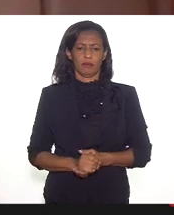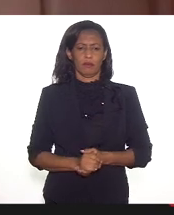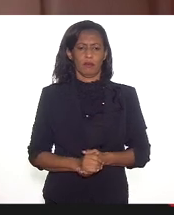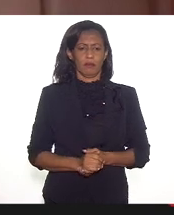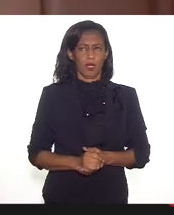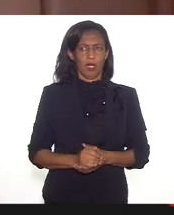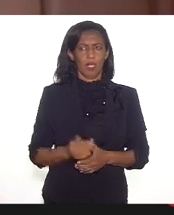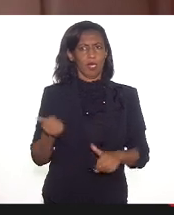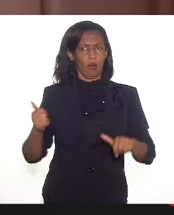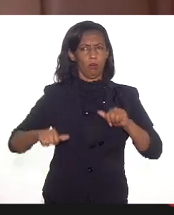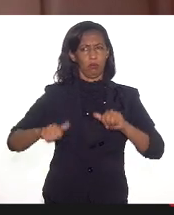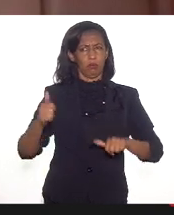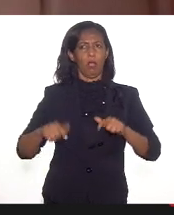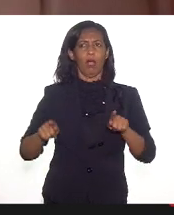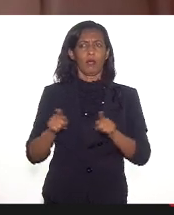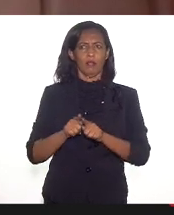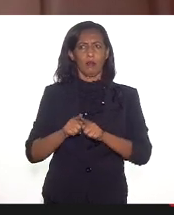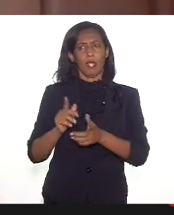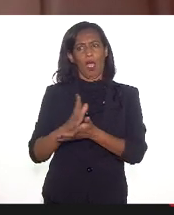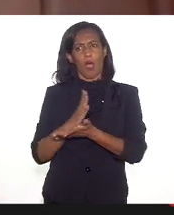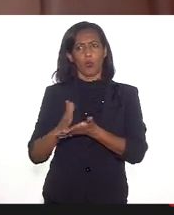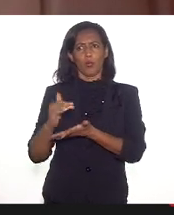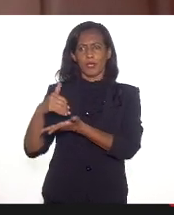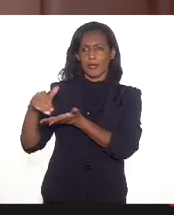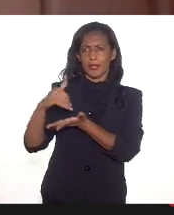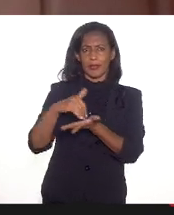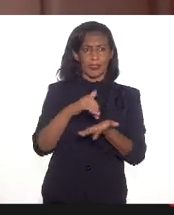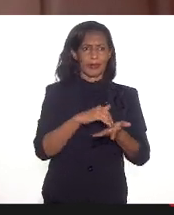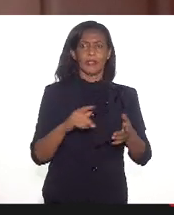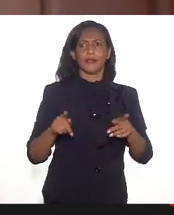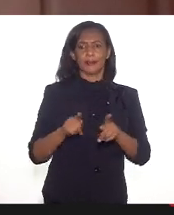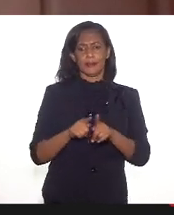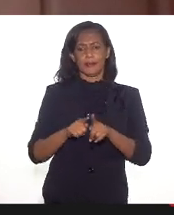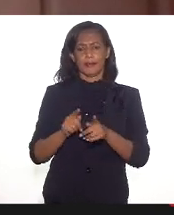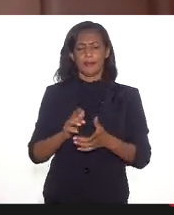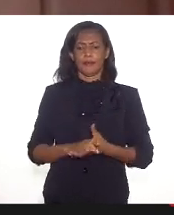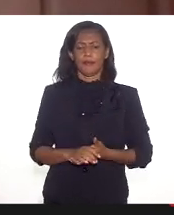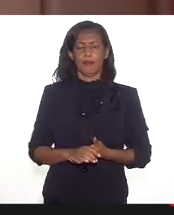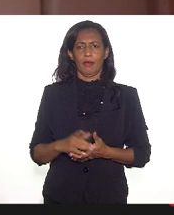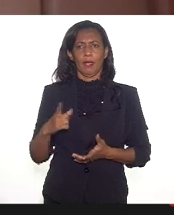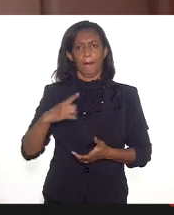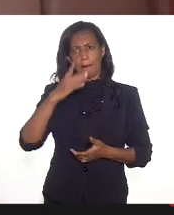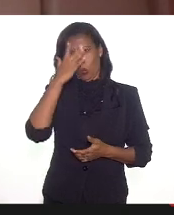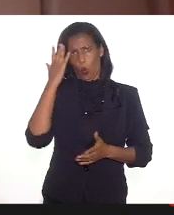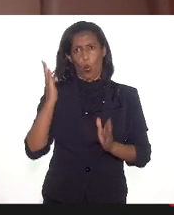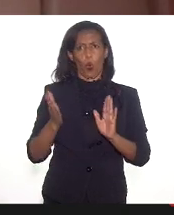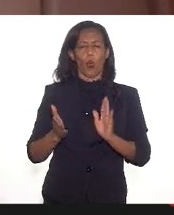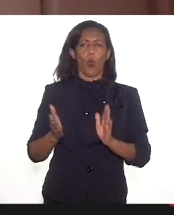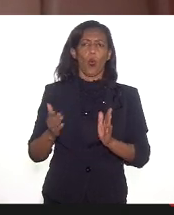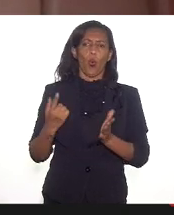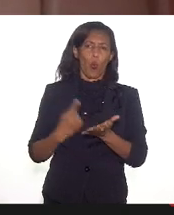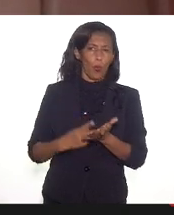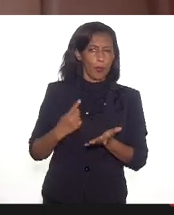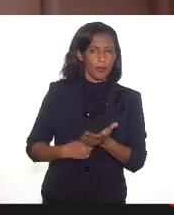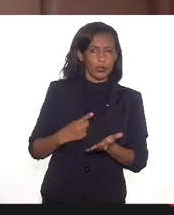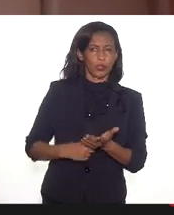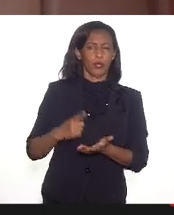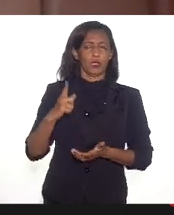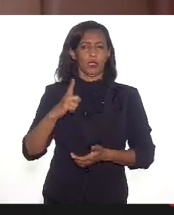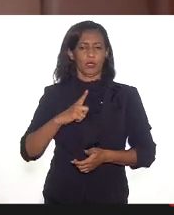articulações com algumas secretarias. Eu acho que tendo figuras comprometidas, né? como a gente tem